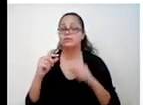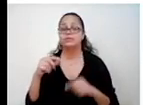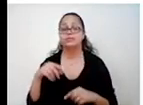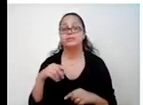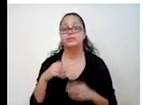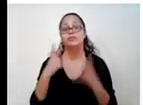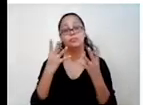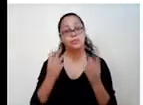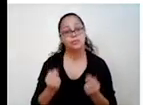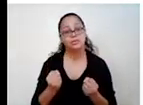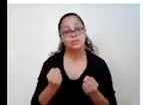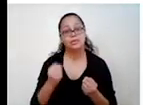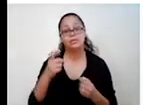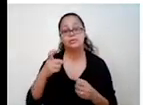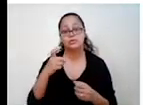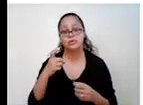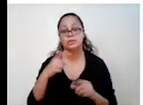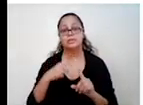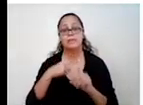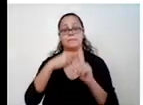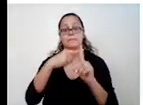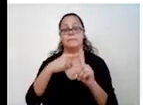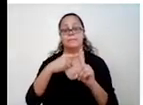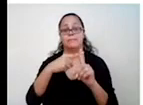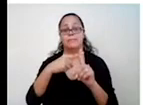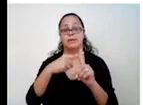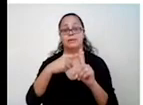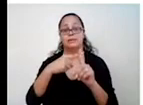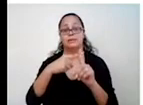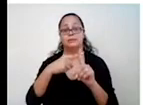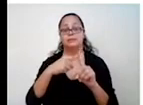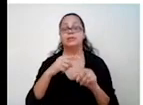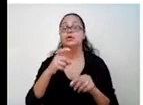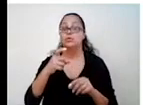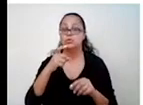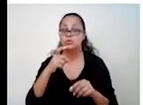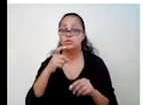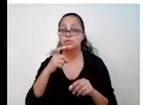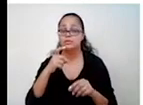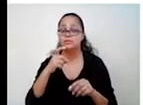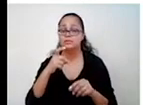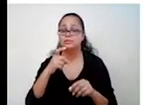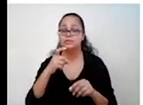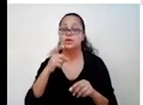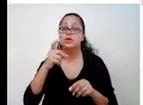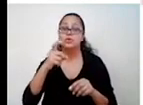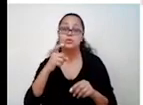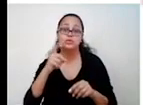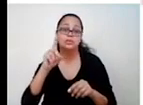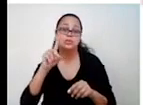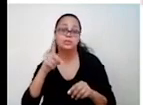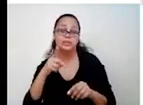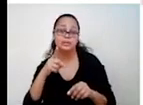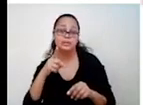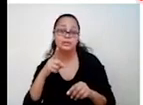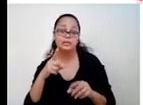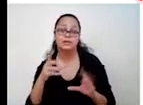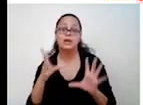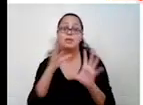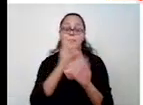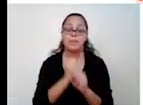como sendo mais e x'' sendo menos. Se eu fizer x' mais x''